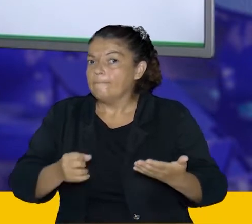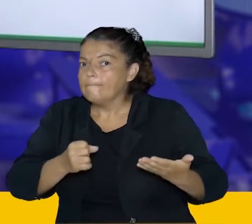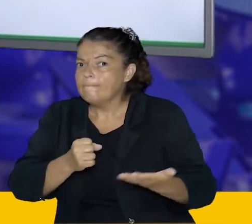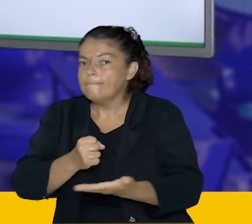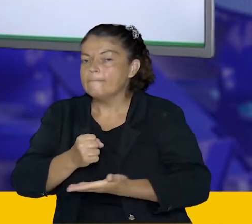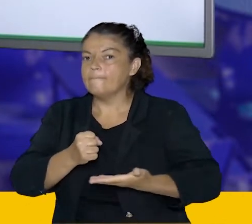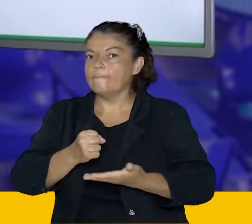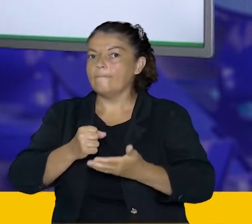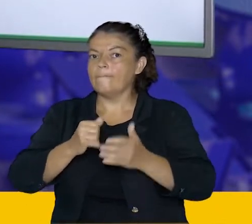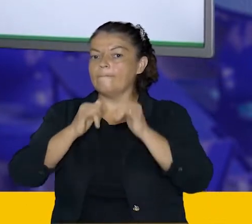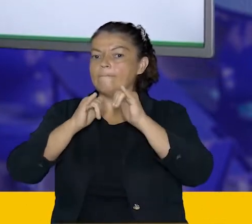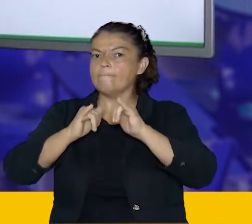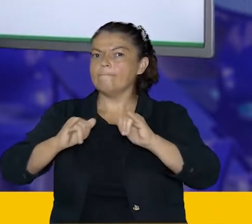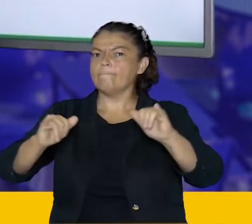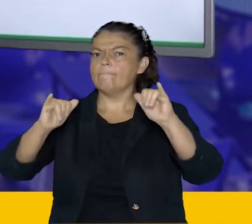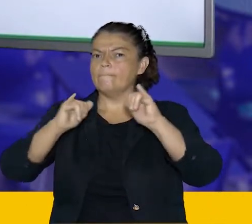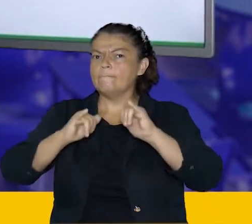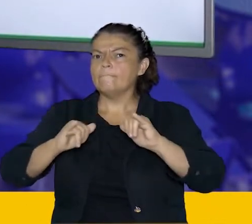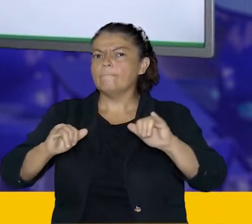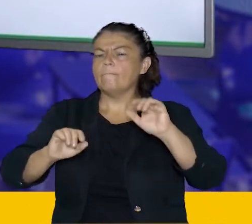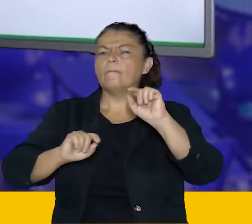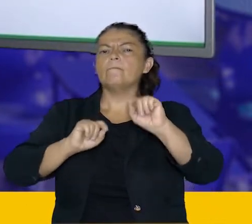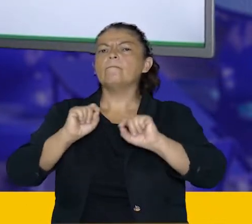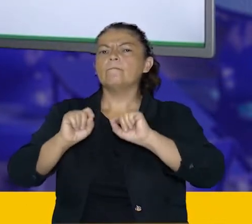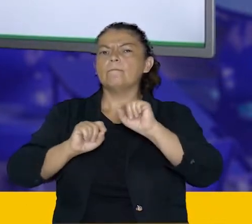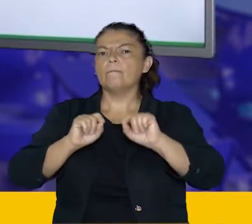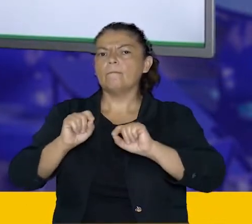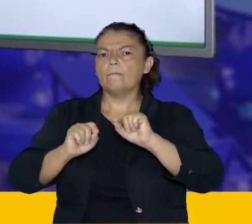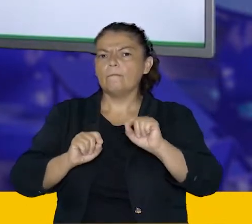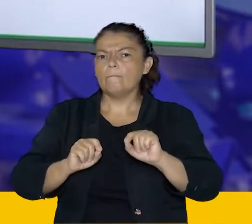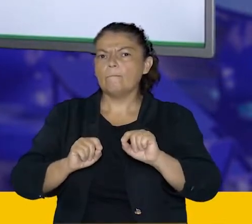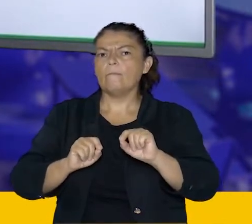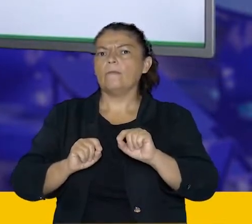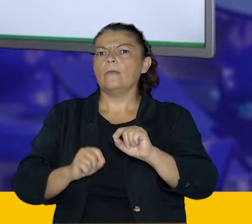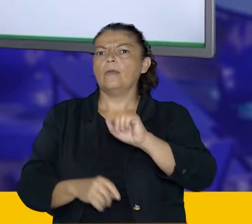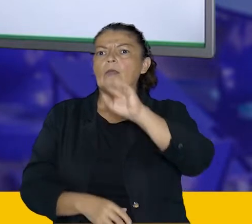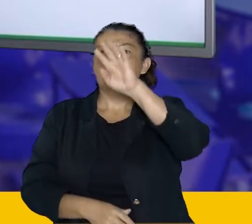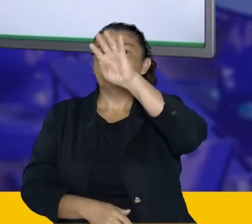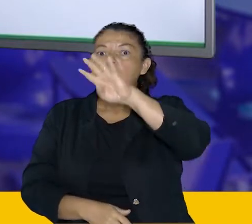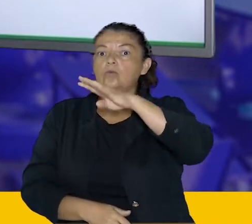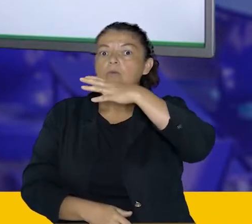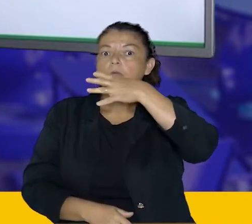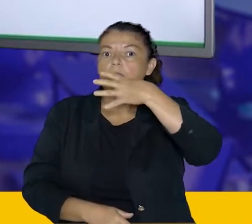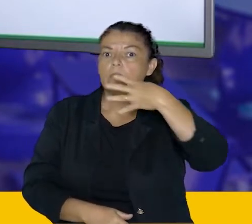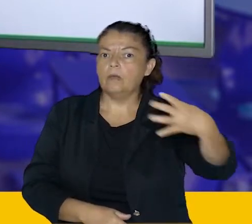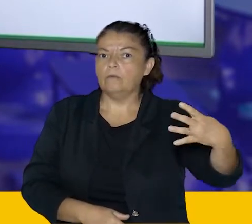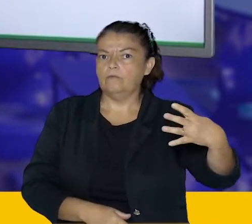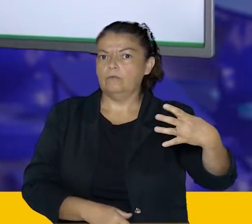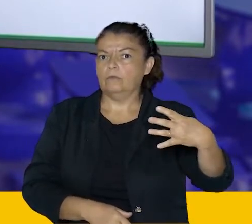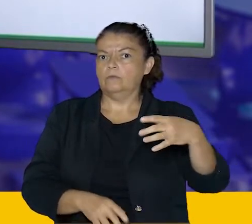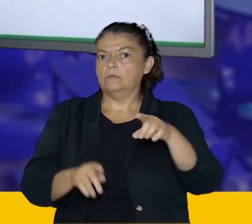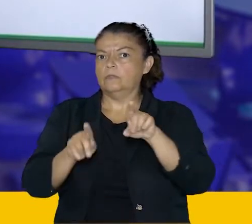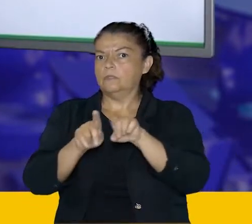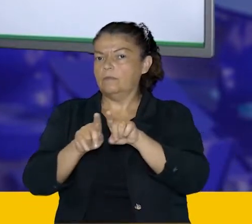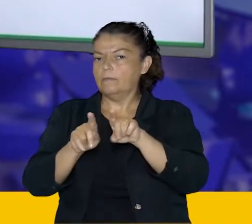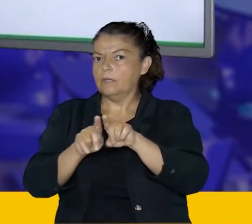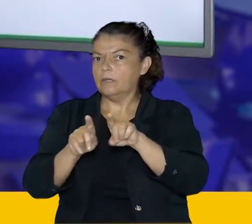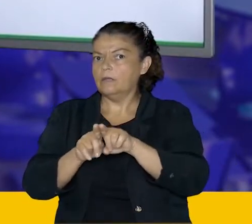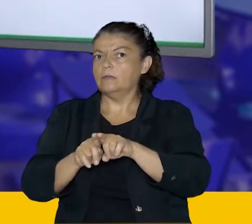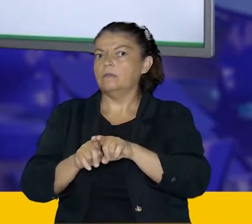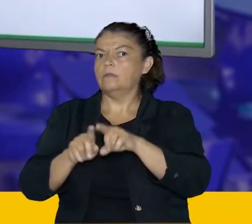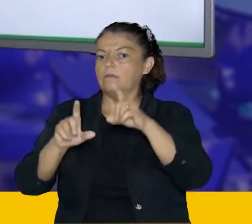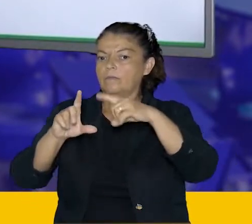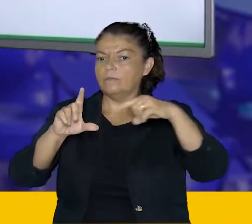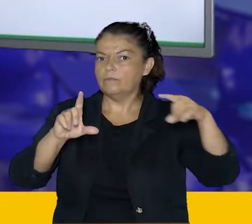nestas informações, que informações? Essas que foi dada na questão, as informações do gráfico, calcule o